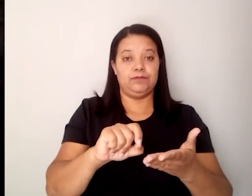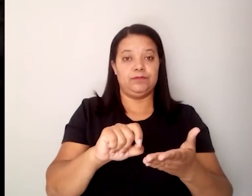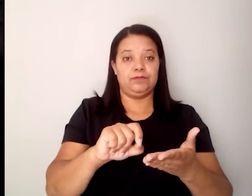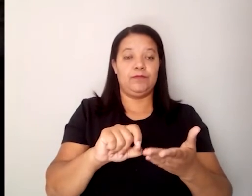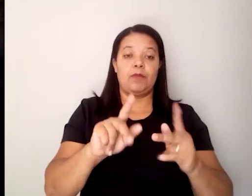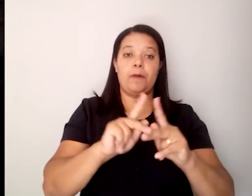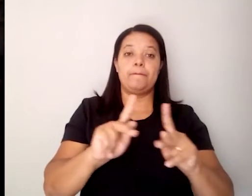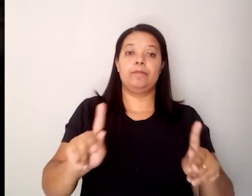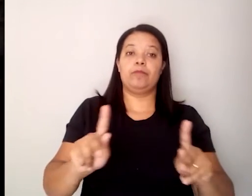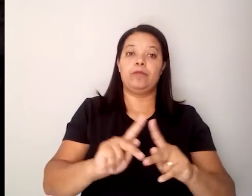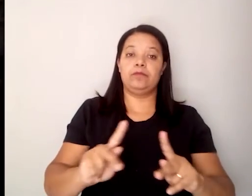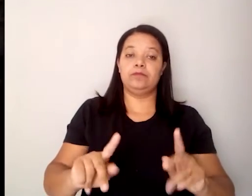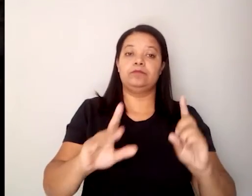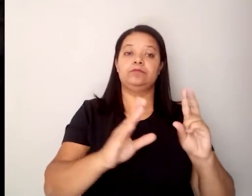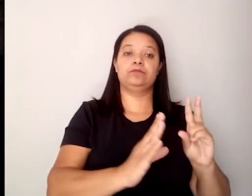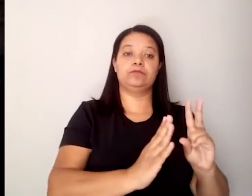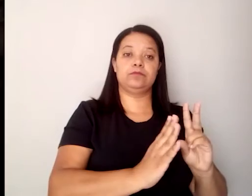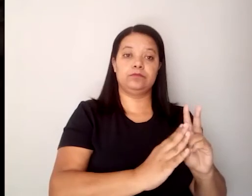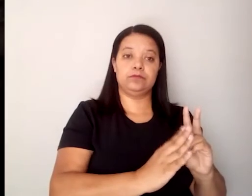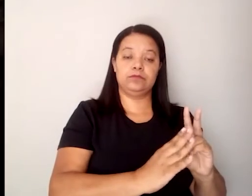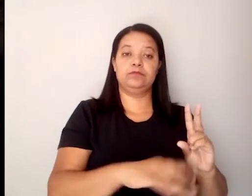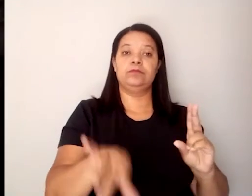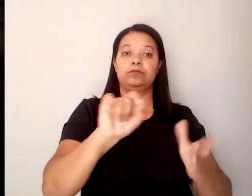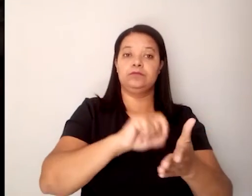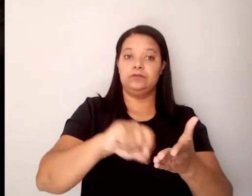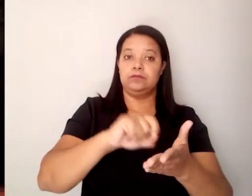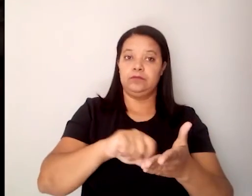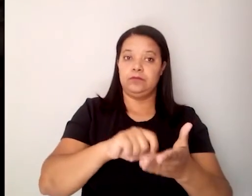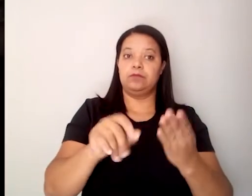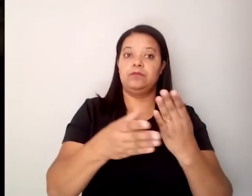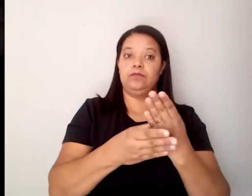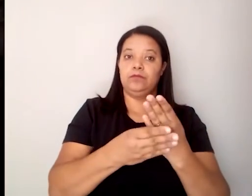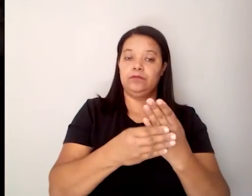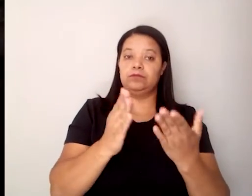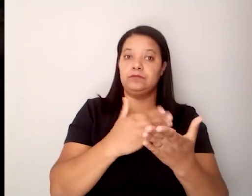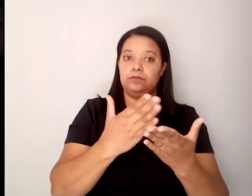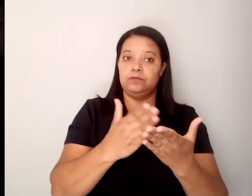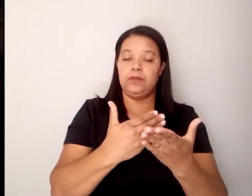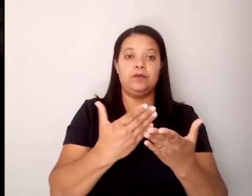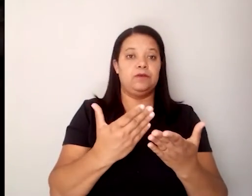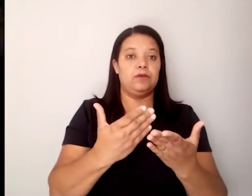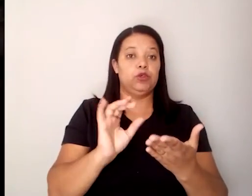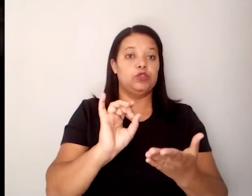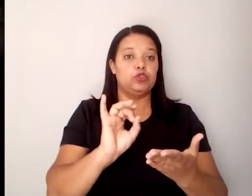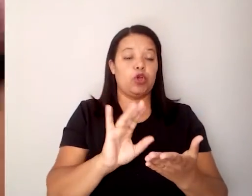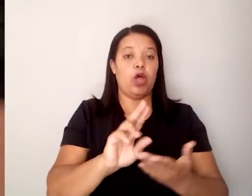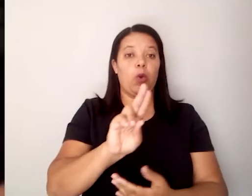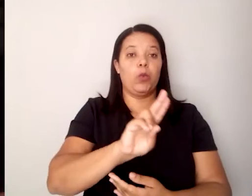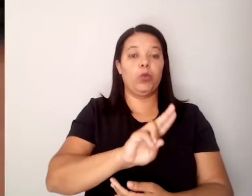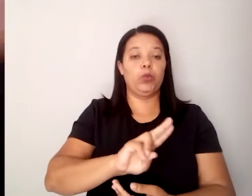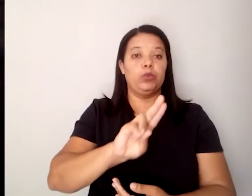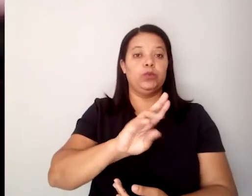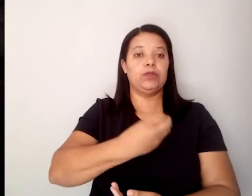os professores indígenas que escrevem os livros, eles estão apenas sendo escribas das